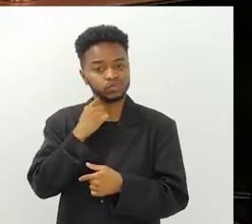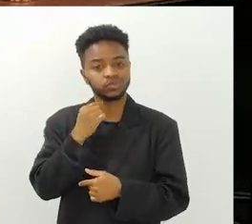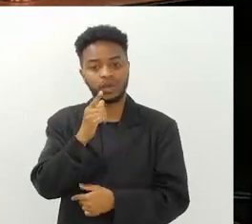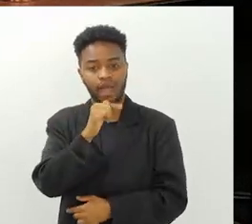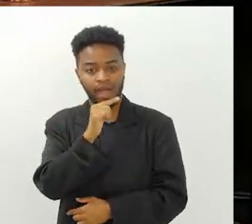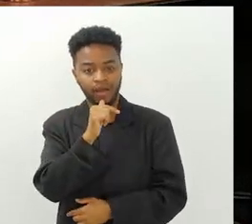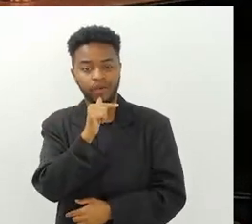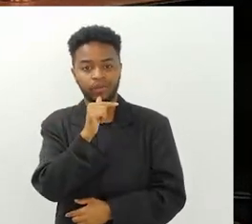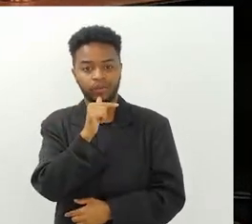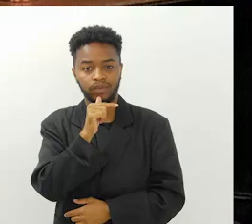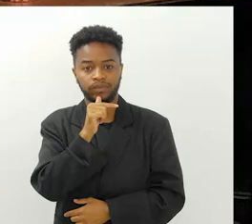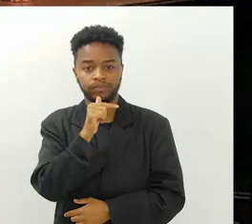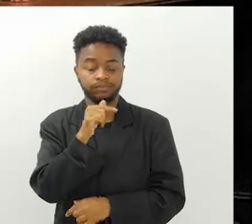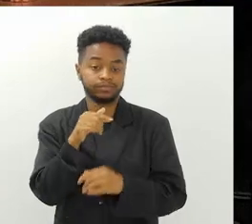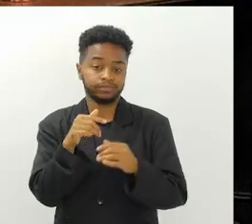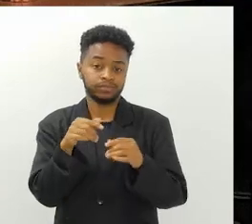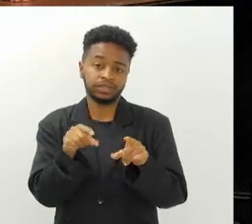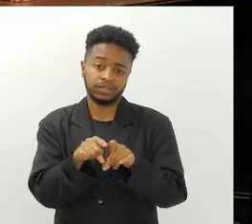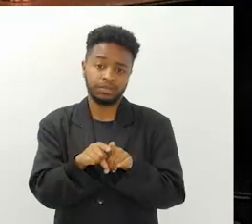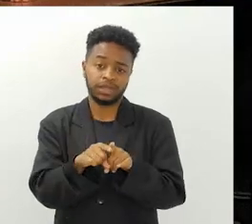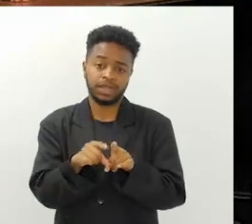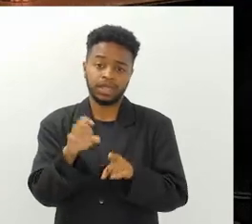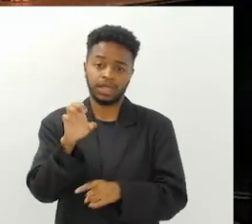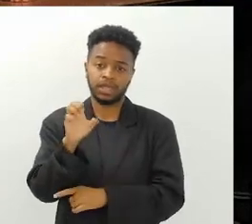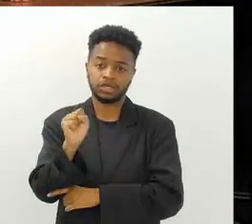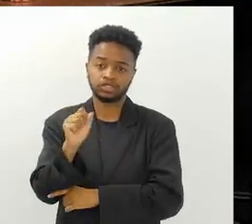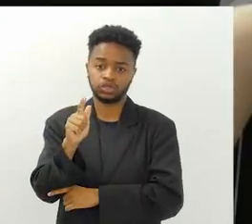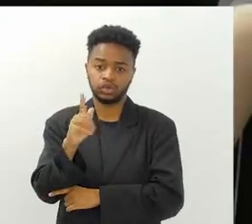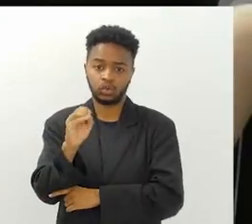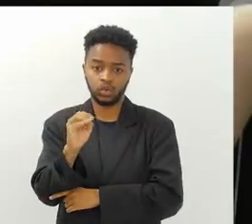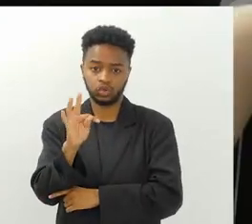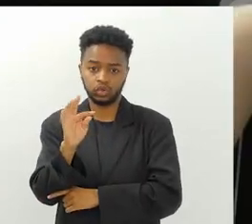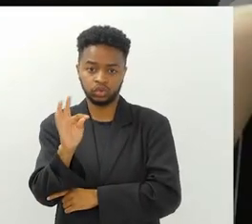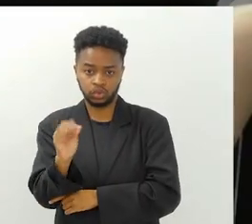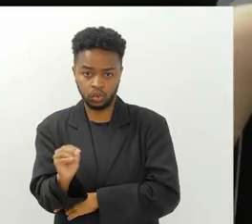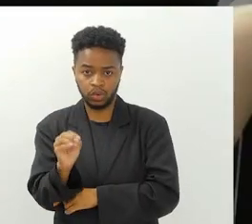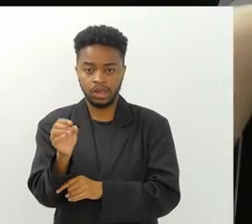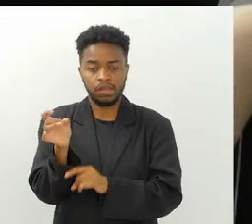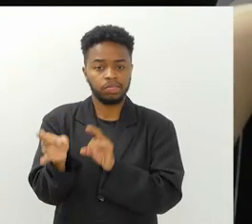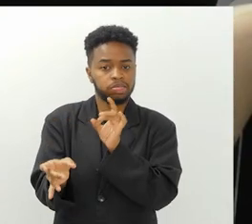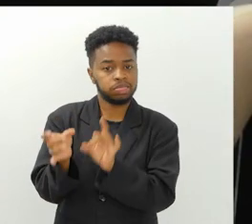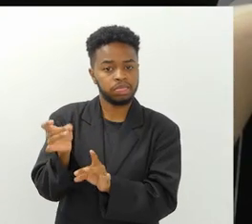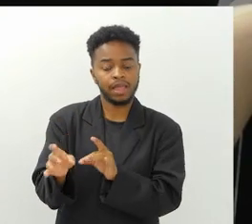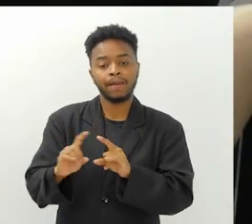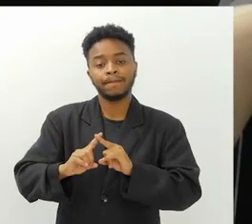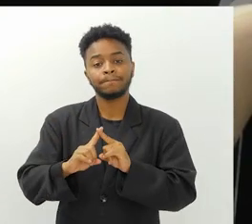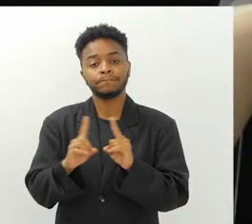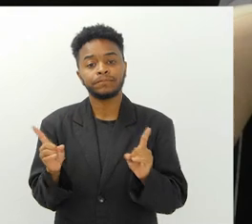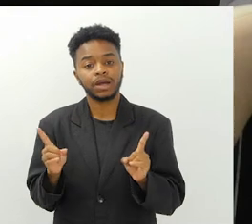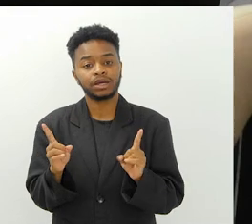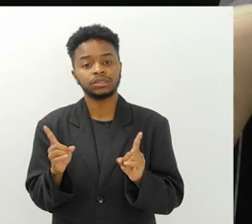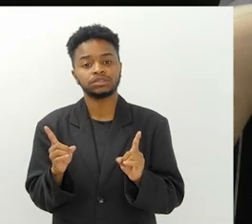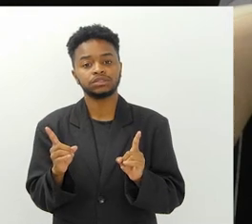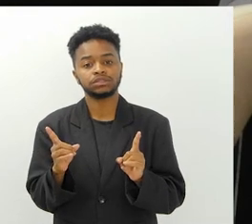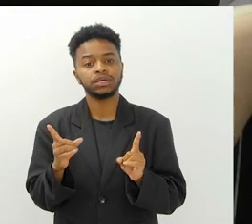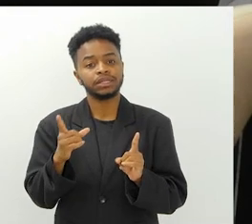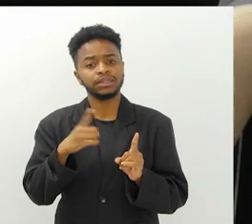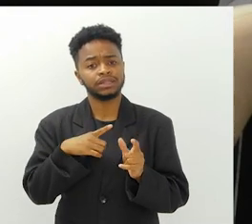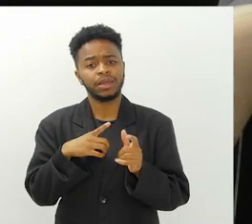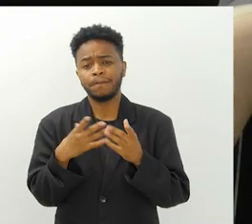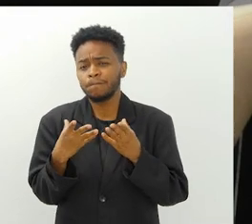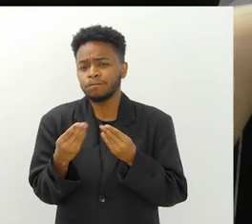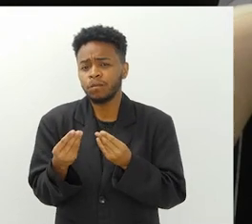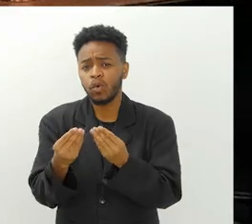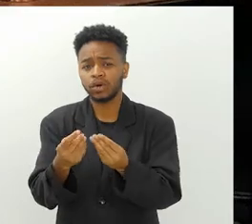poluição da água, né? Do esgoto que se encontra ali. Mas é surpreendente, né? Que tem uma grande